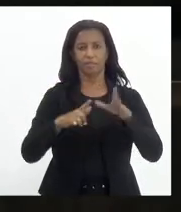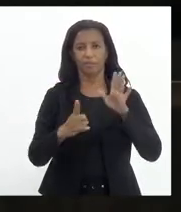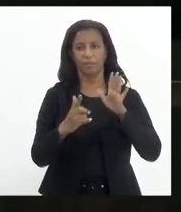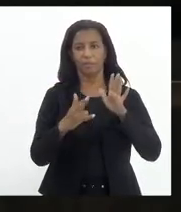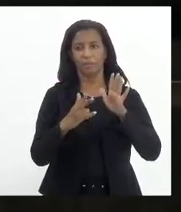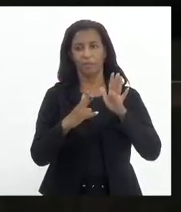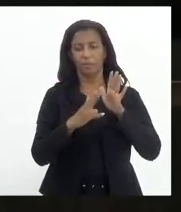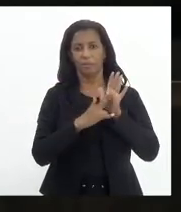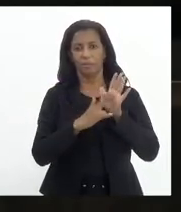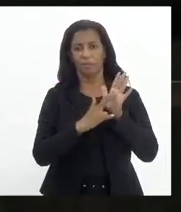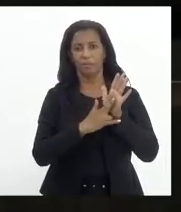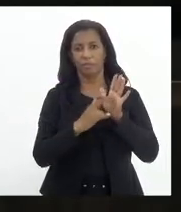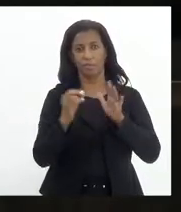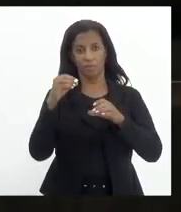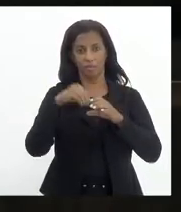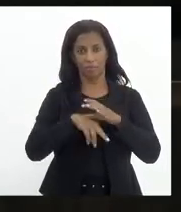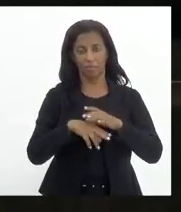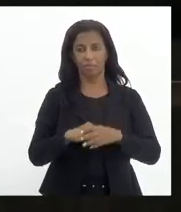em tramitação ordinária.